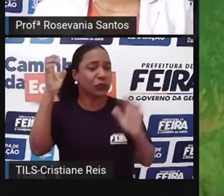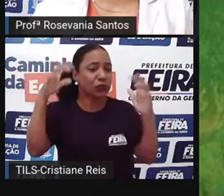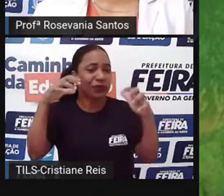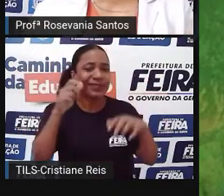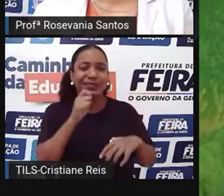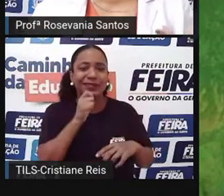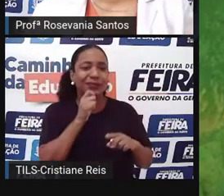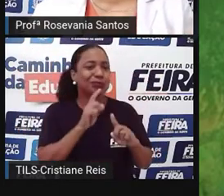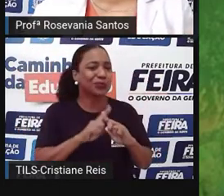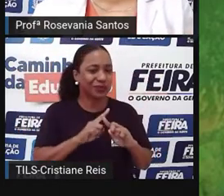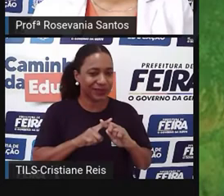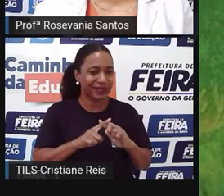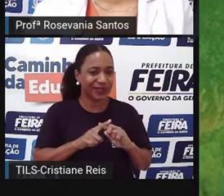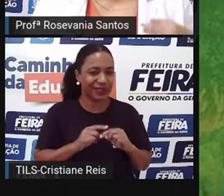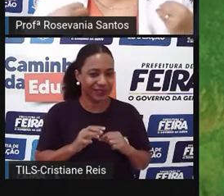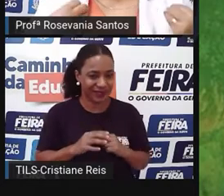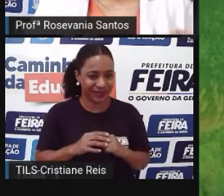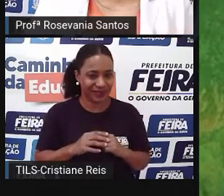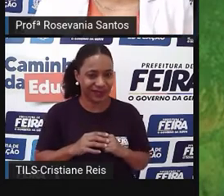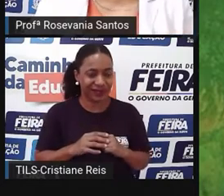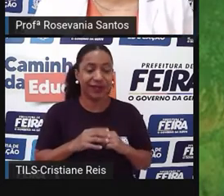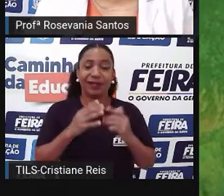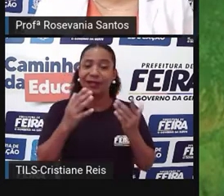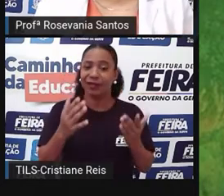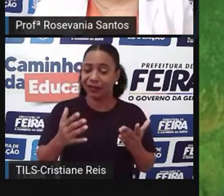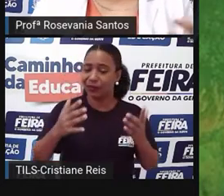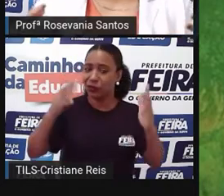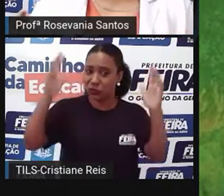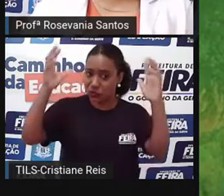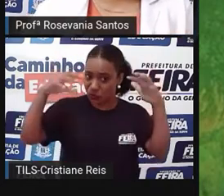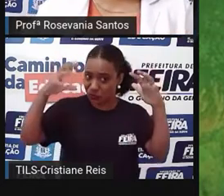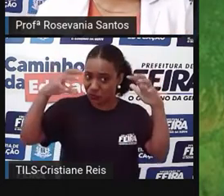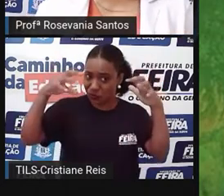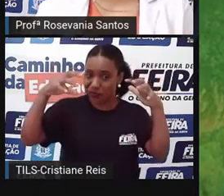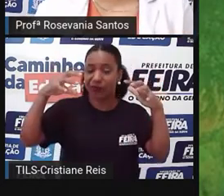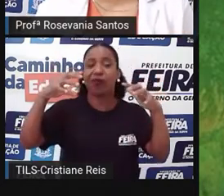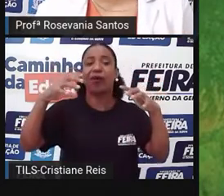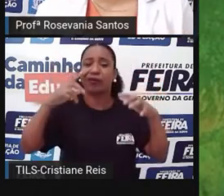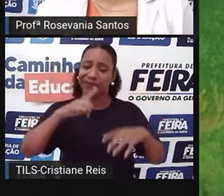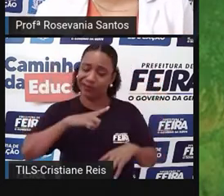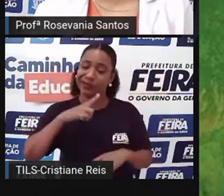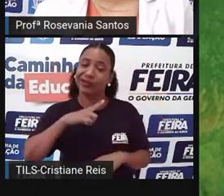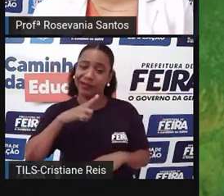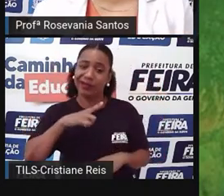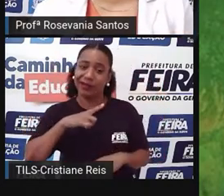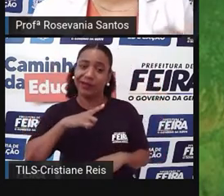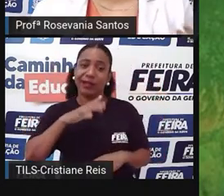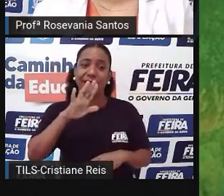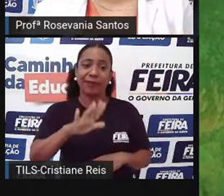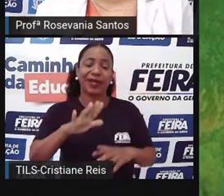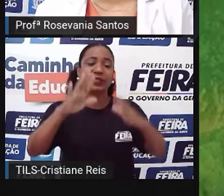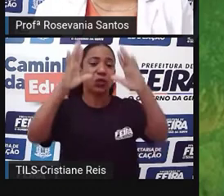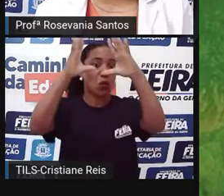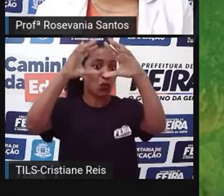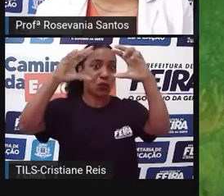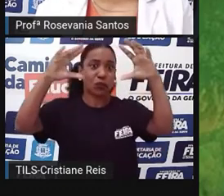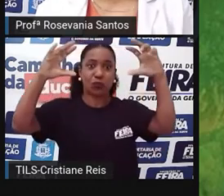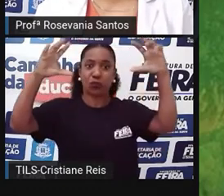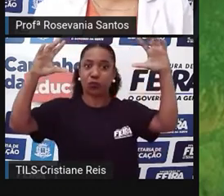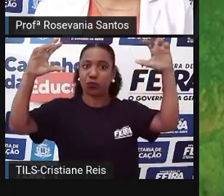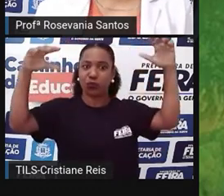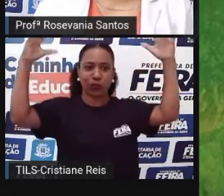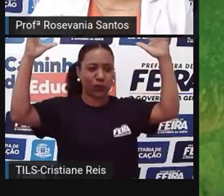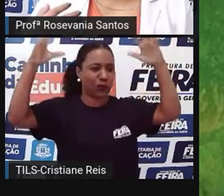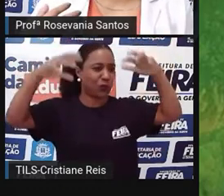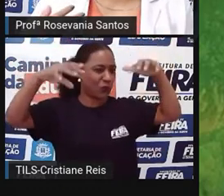chove, a gente não tem chuva suficiente para manter, né, embora dizer assim, o solo úmido.